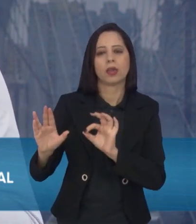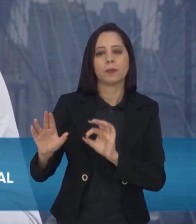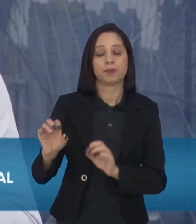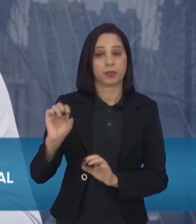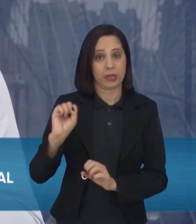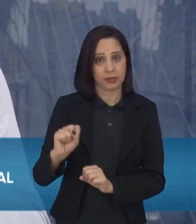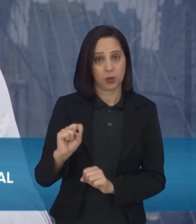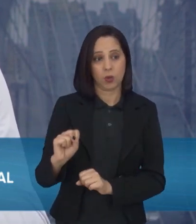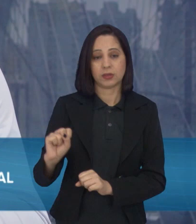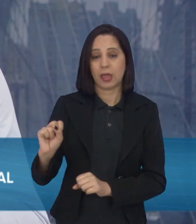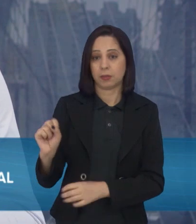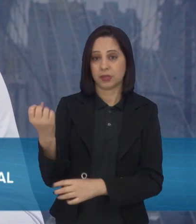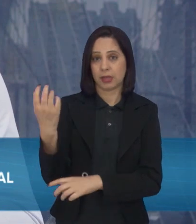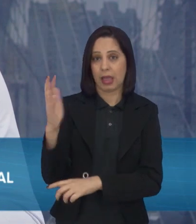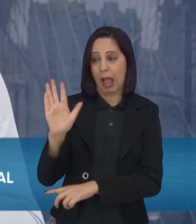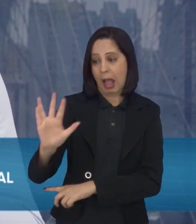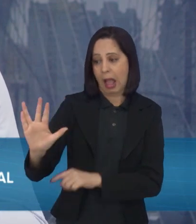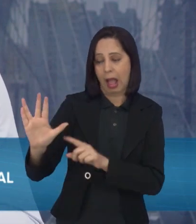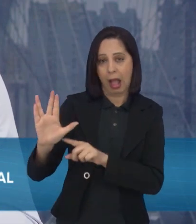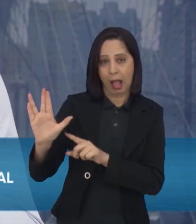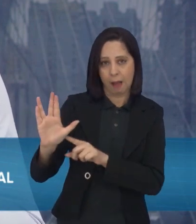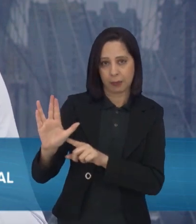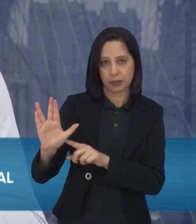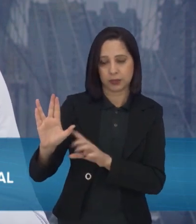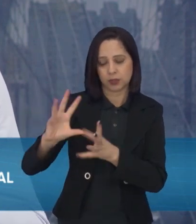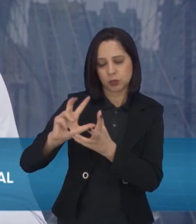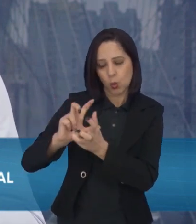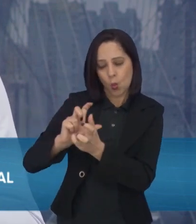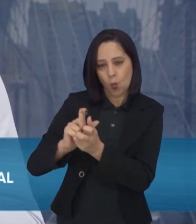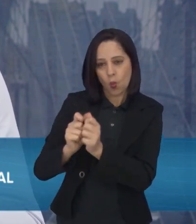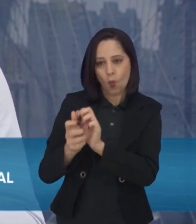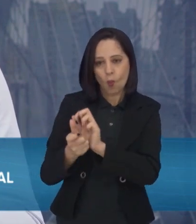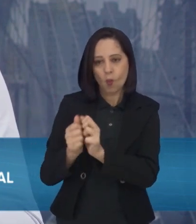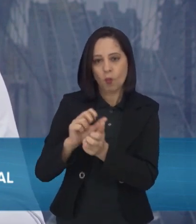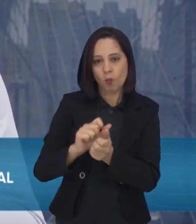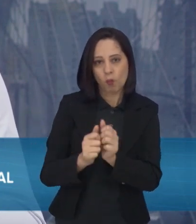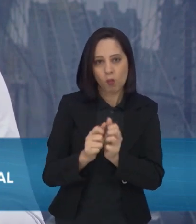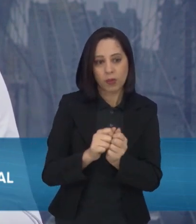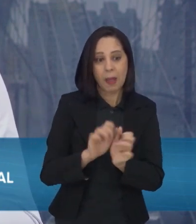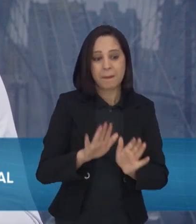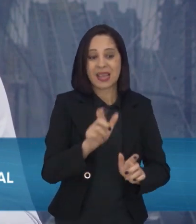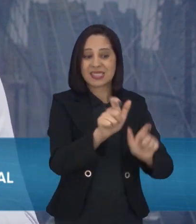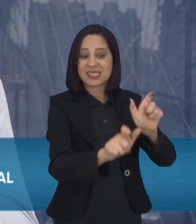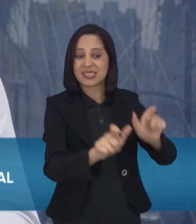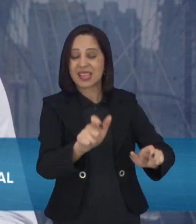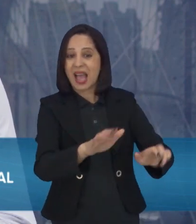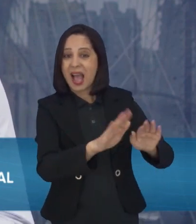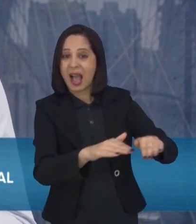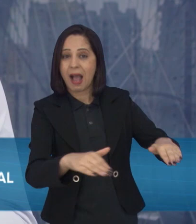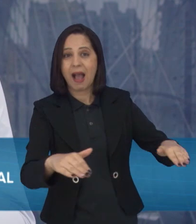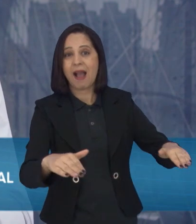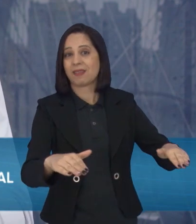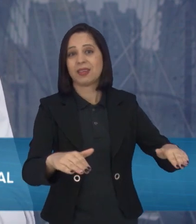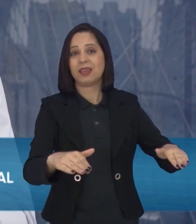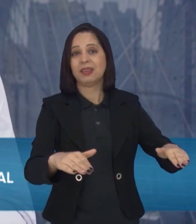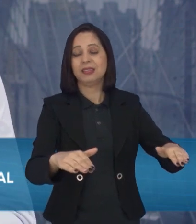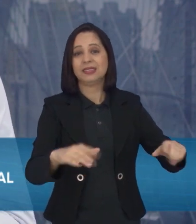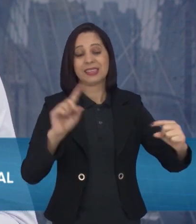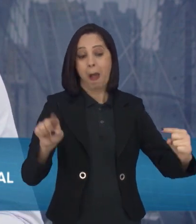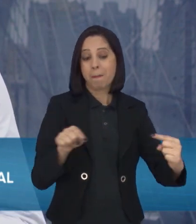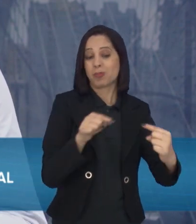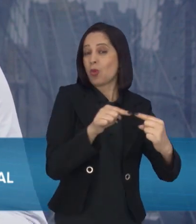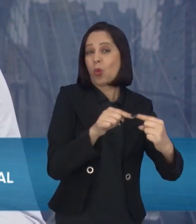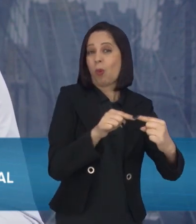receptores. Muitas vezes, essa criança, ela teve receptores saturados devido àquela marca ou àquele